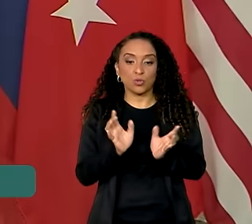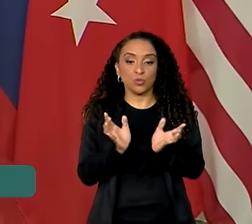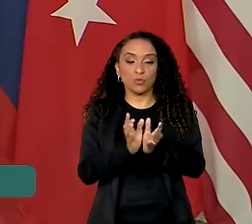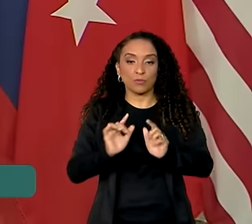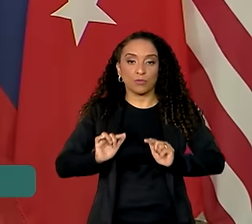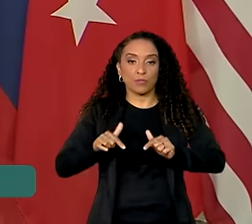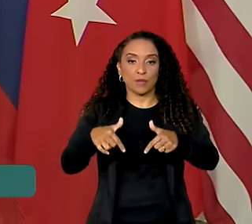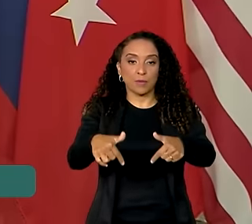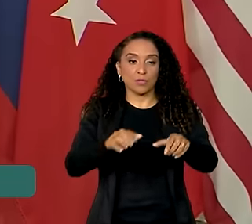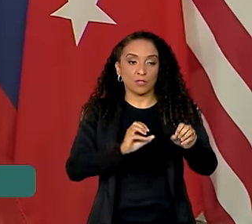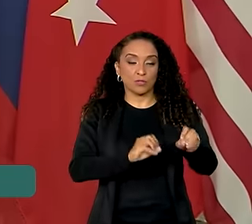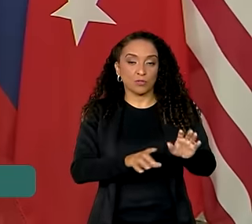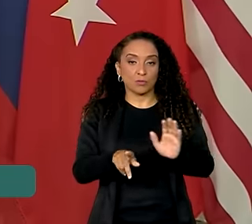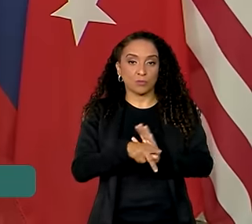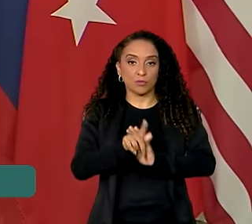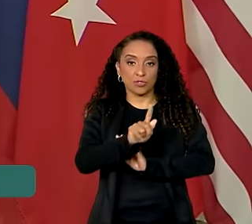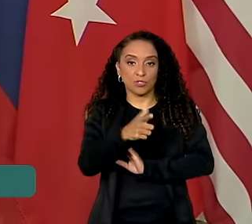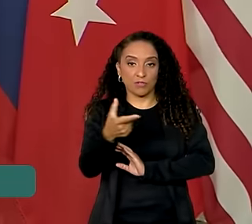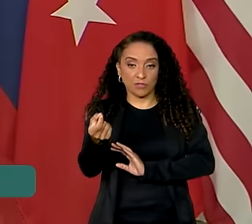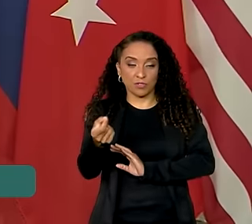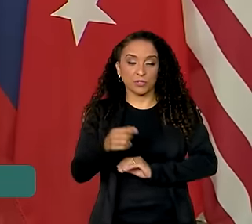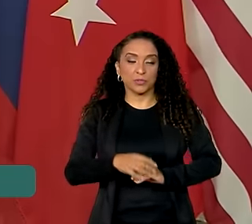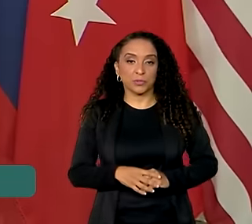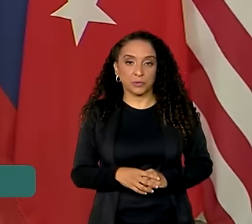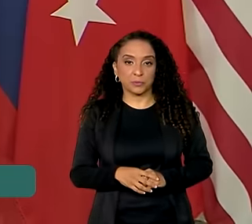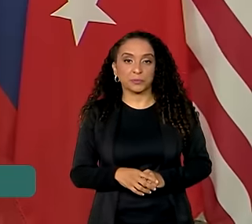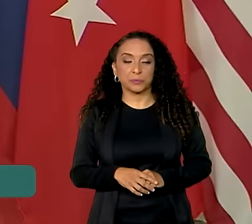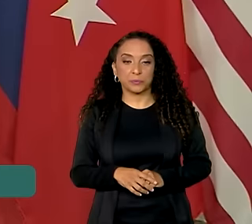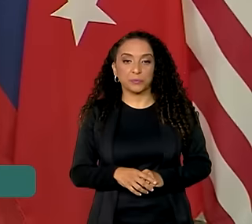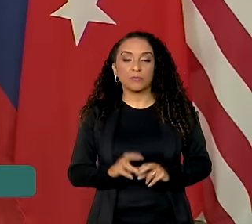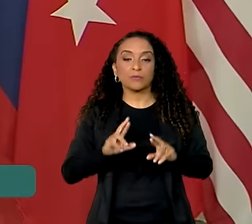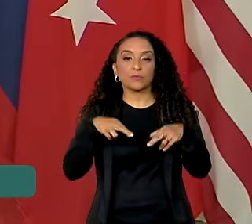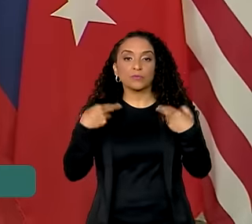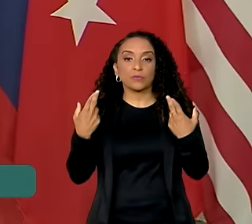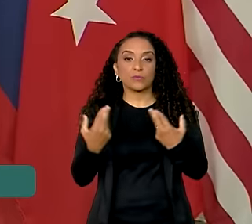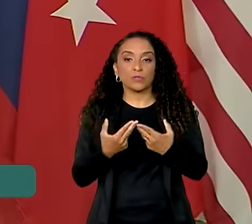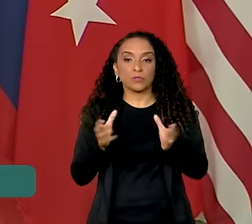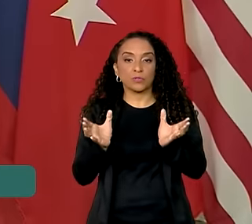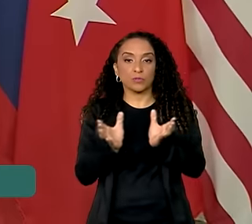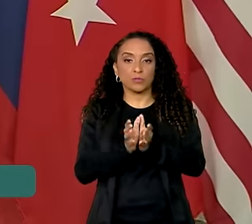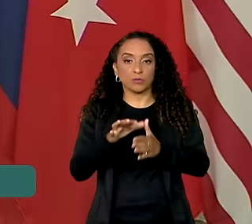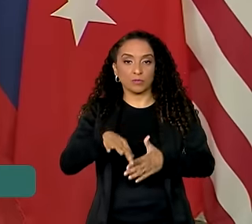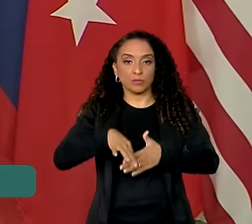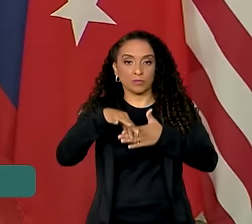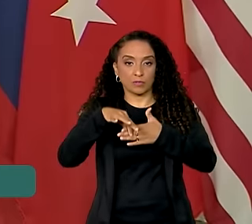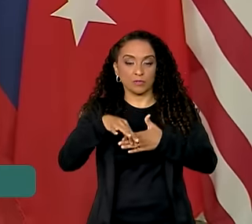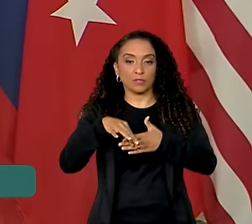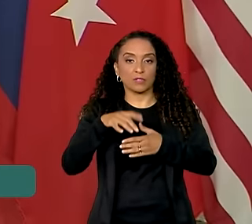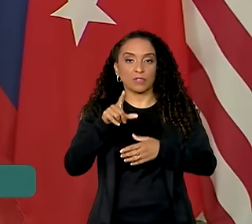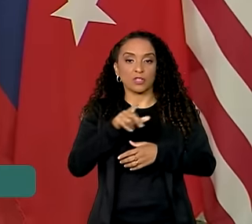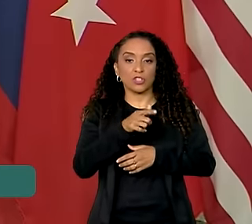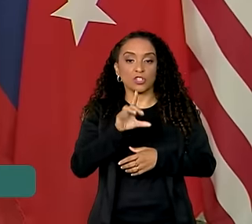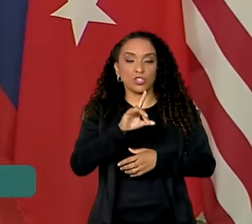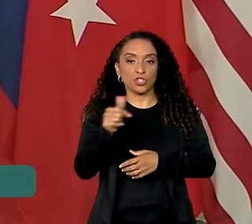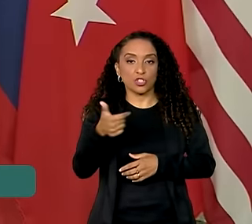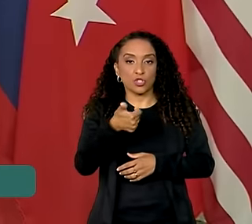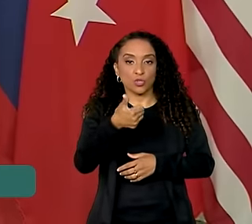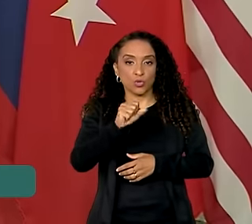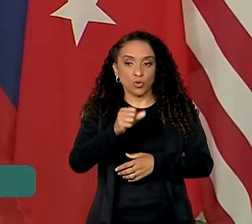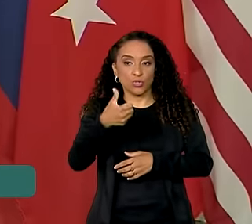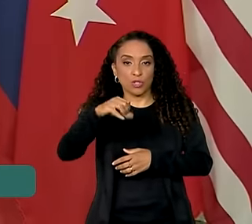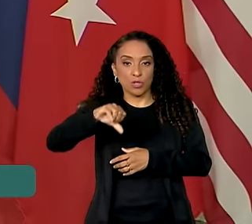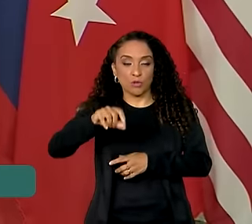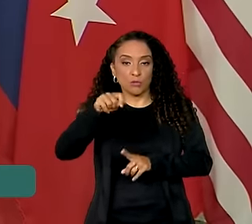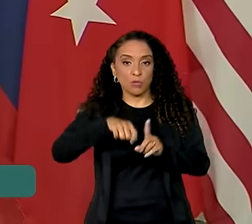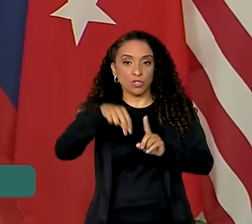de trabalho de educação do G20. A reunião de cúpula do grupo vai ser nos dias 18 e 19